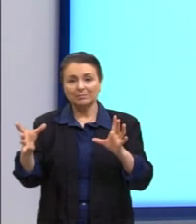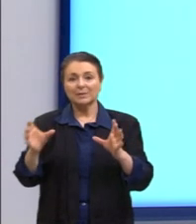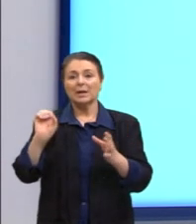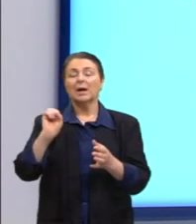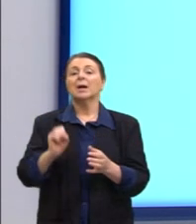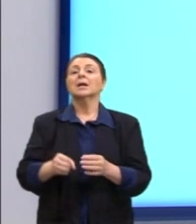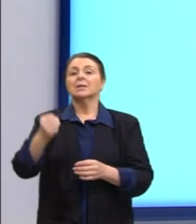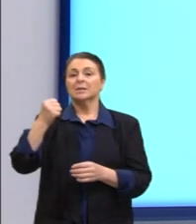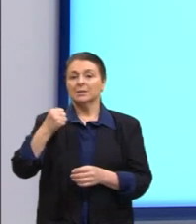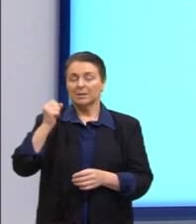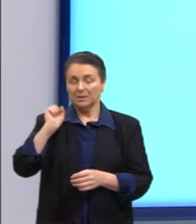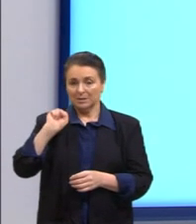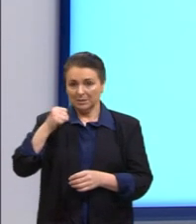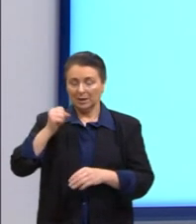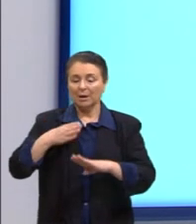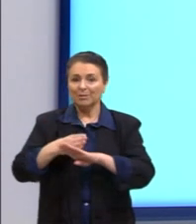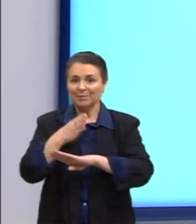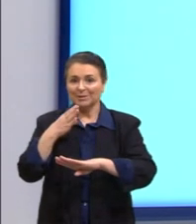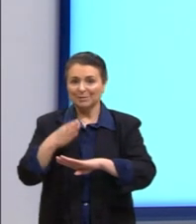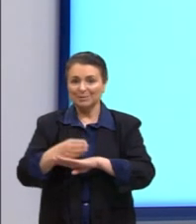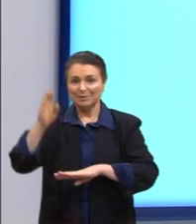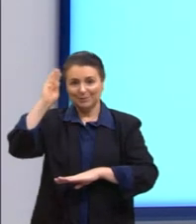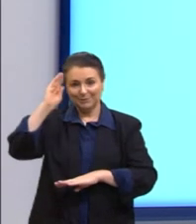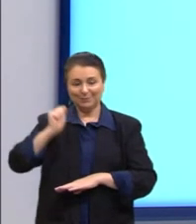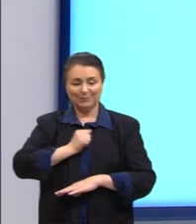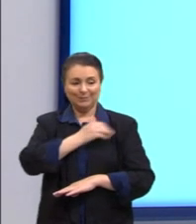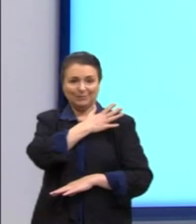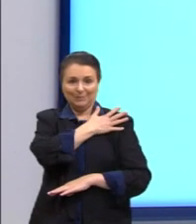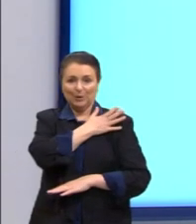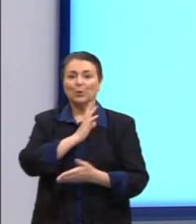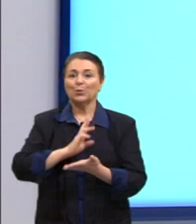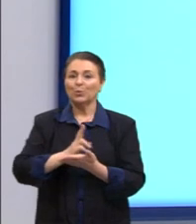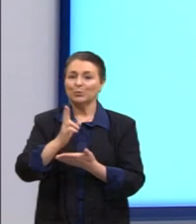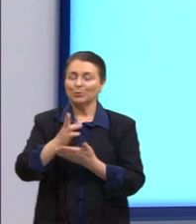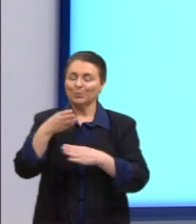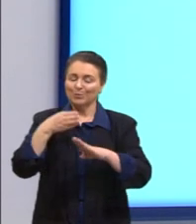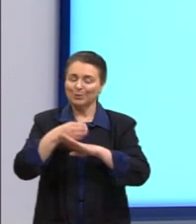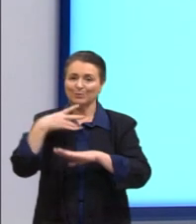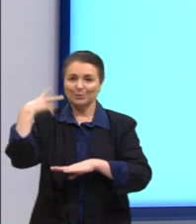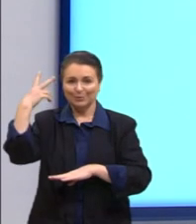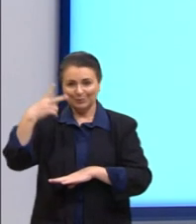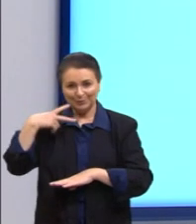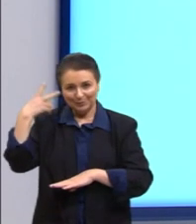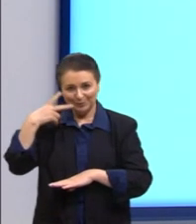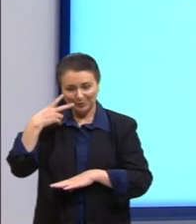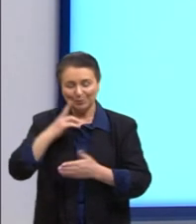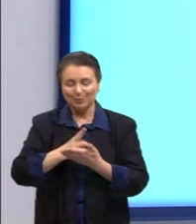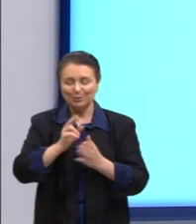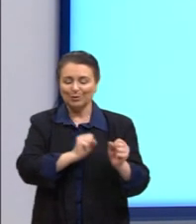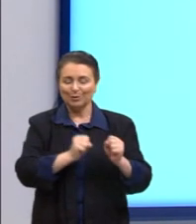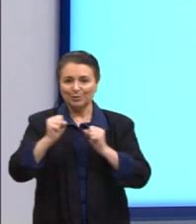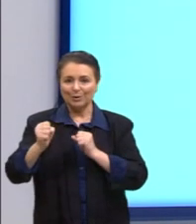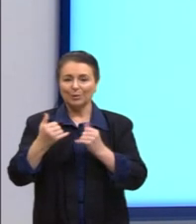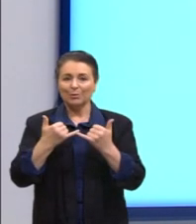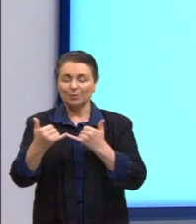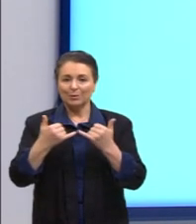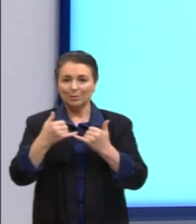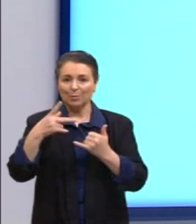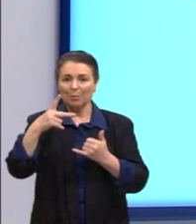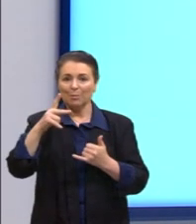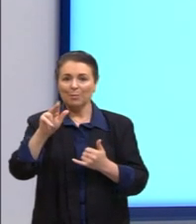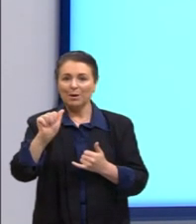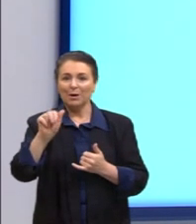de políticos com trajetórias no regime autoritário. Esses políticos da ditadura seguiram no poder. Um exemplo é Paulo